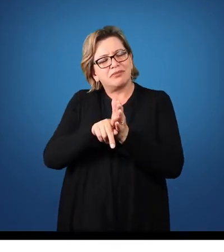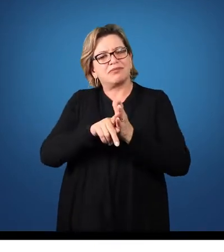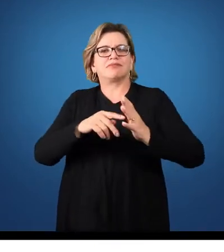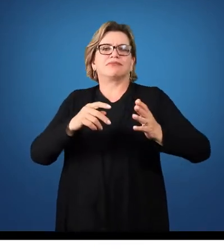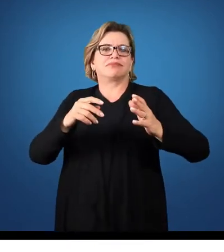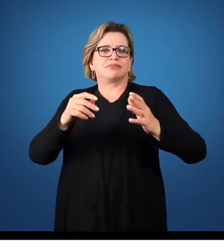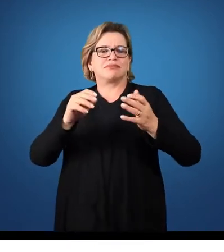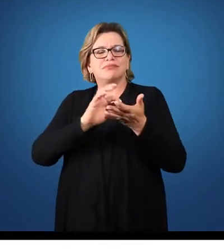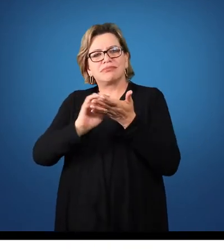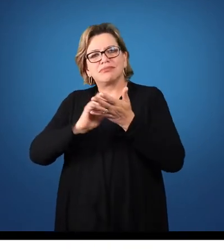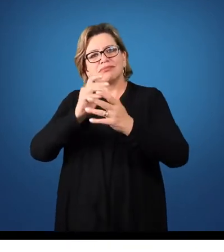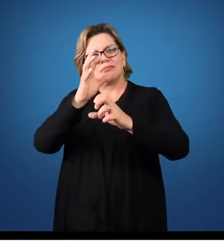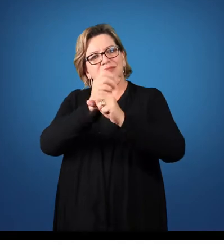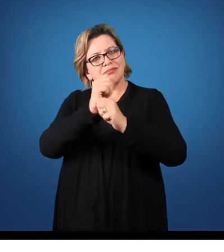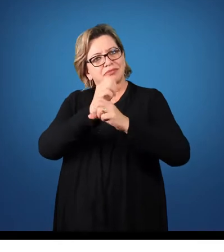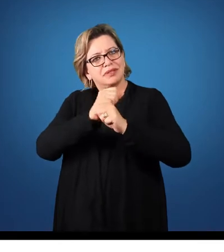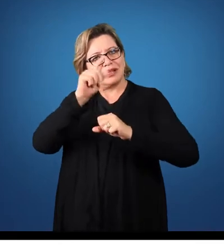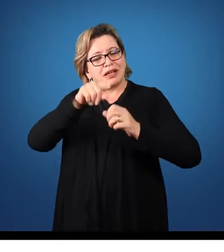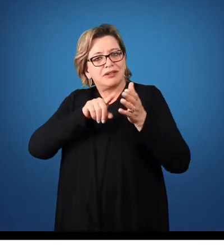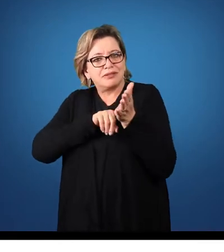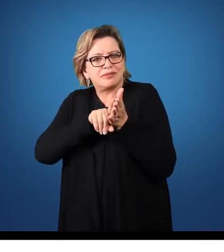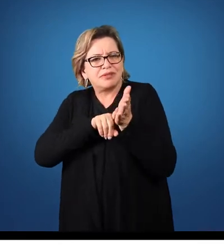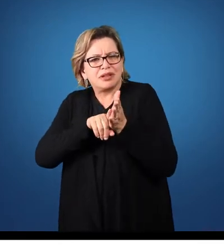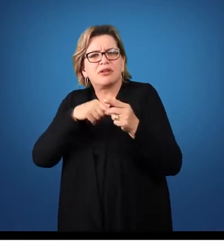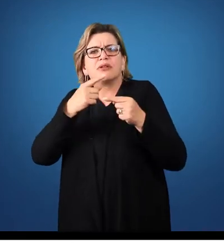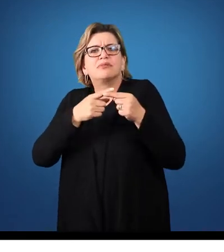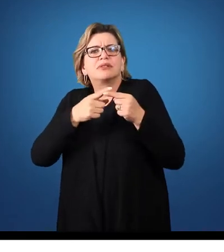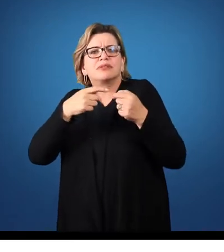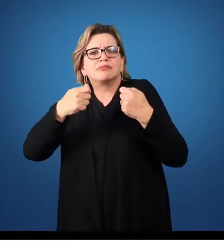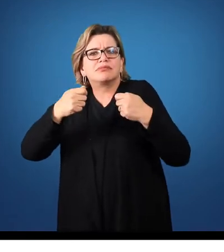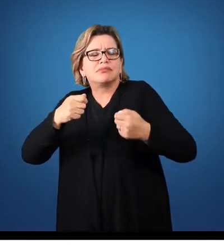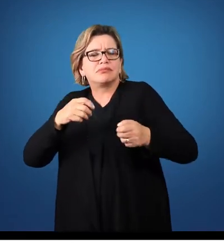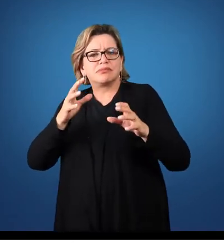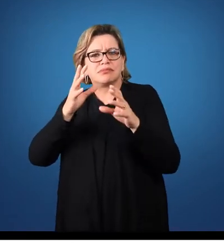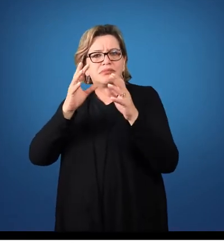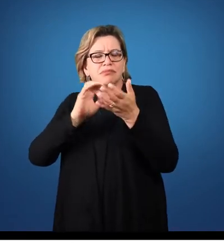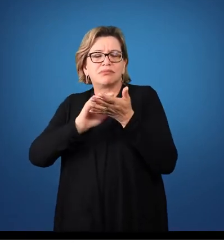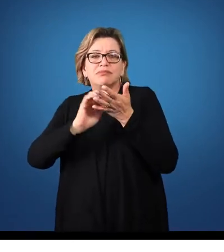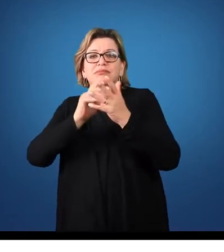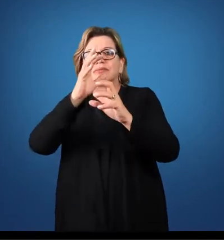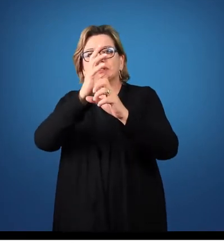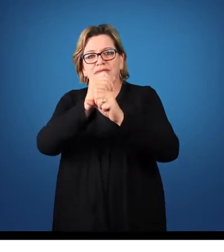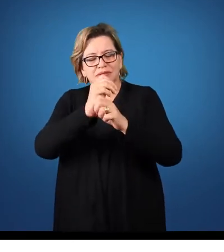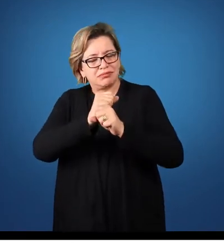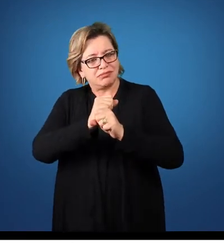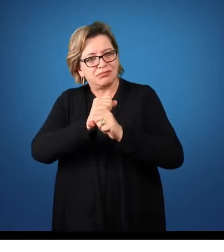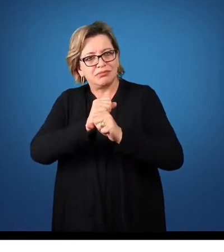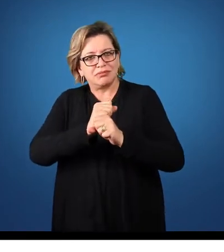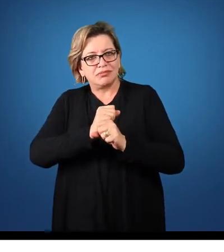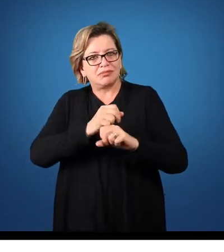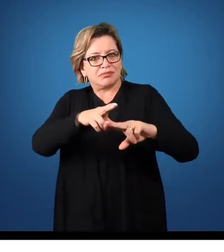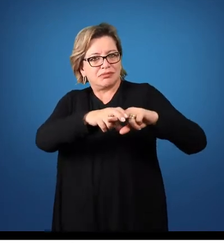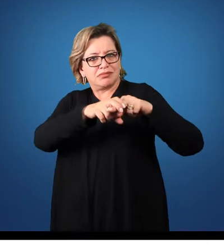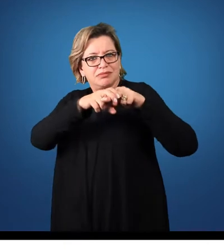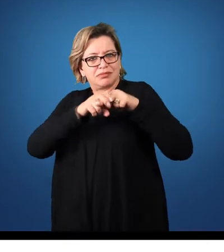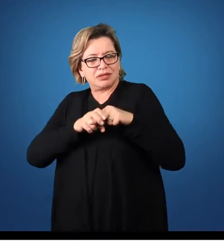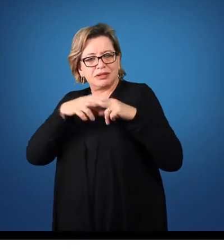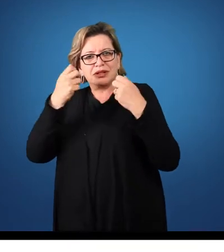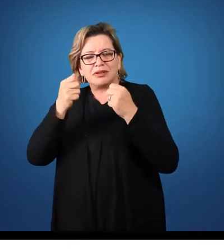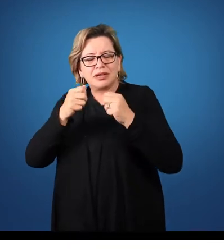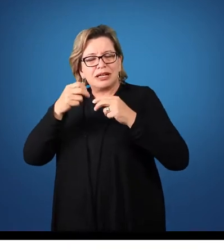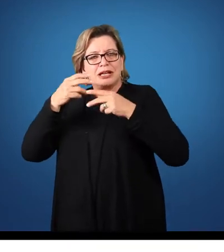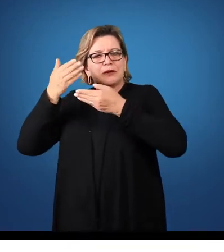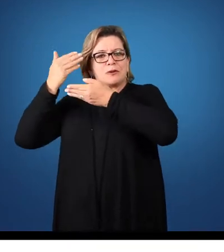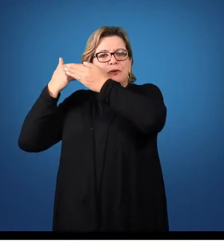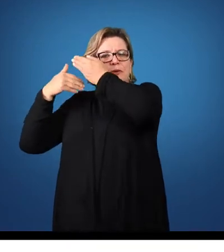é analisarmos para que serve a contabilidade. Para isso nós devemos buscar alguns aspectos